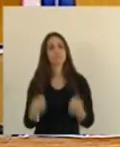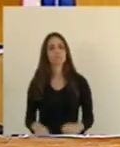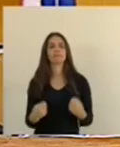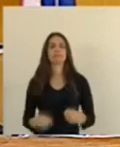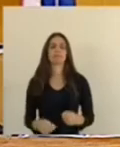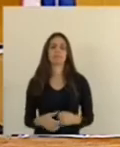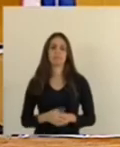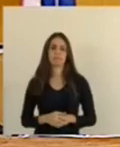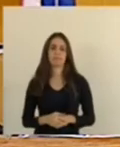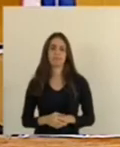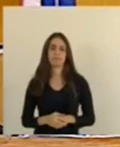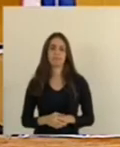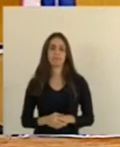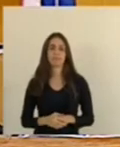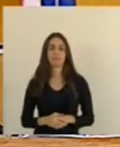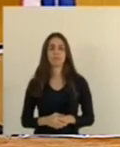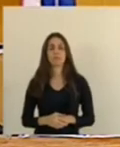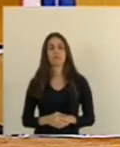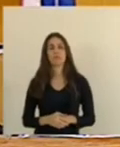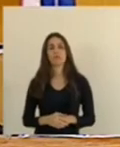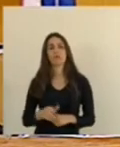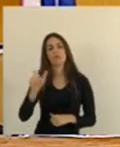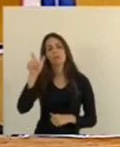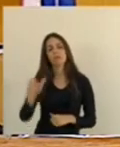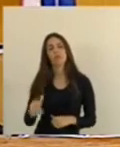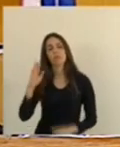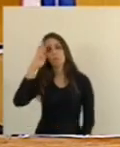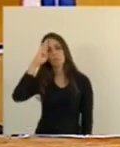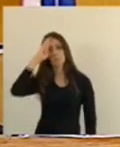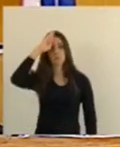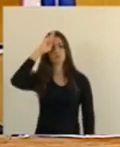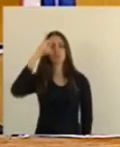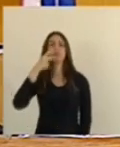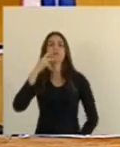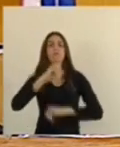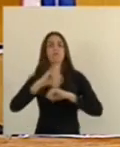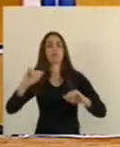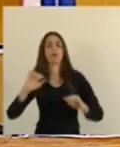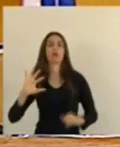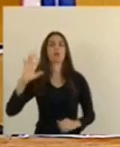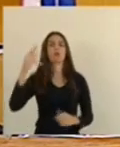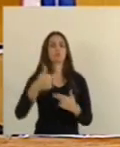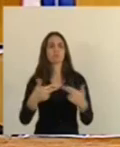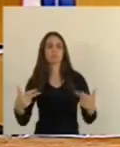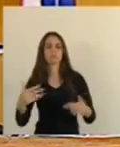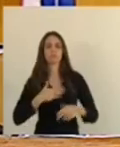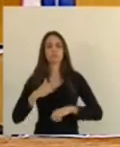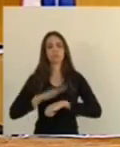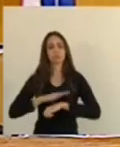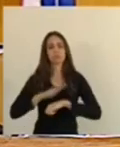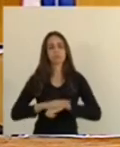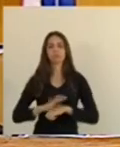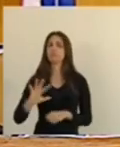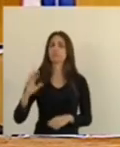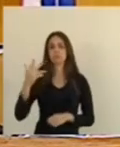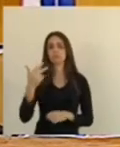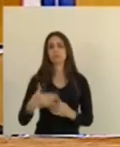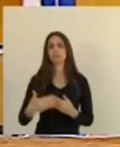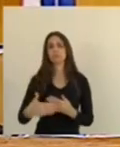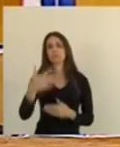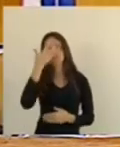Ele estava Dando um exemplo Do que acontece Com Algumas pessoas Inclusive com ele Que acontece Com muita gente